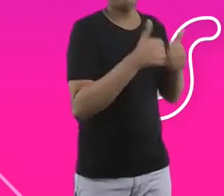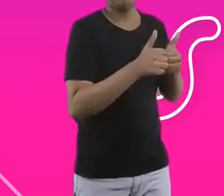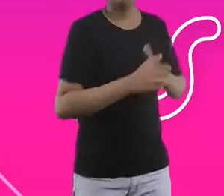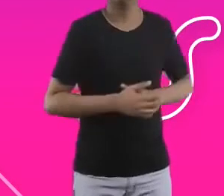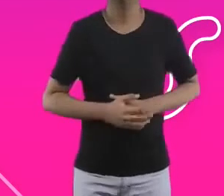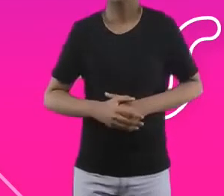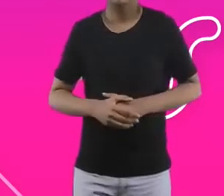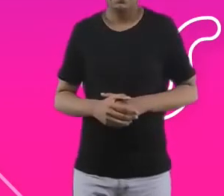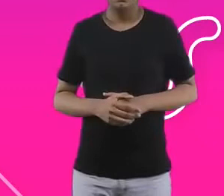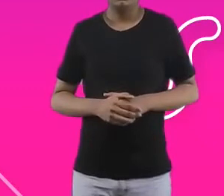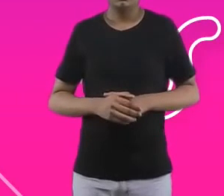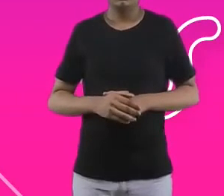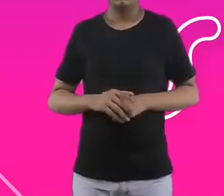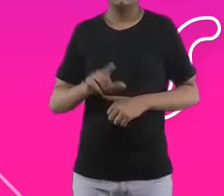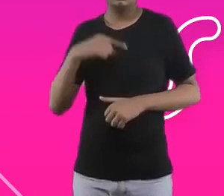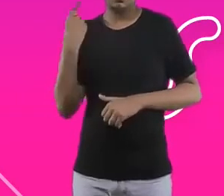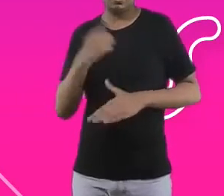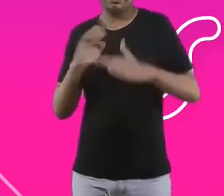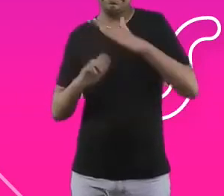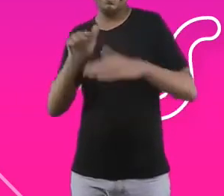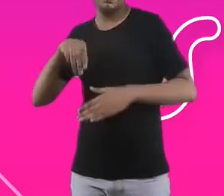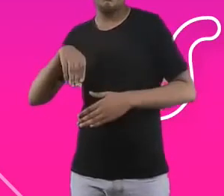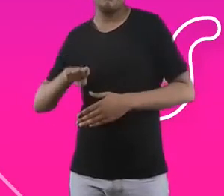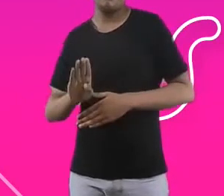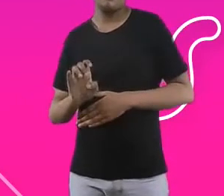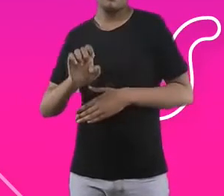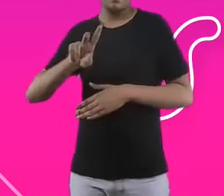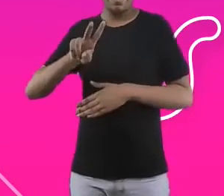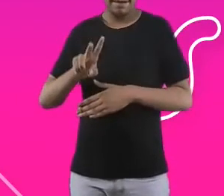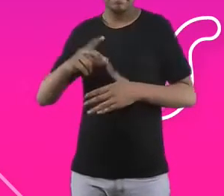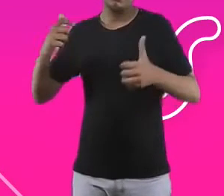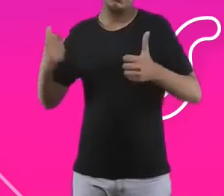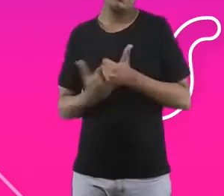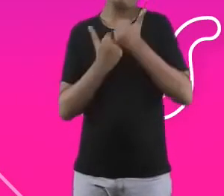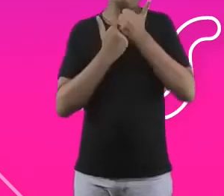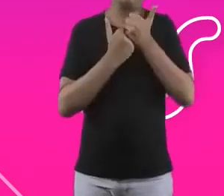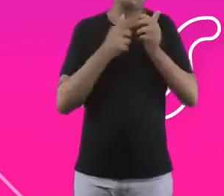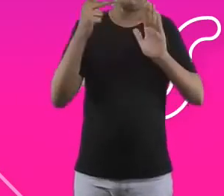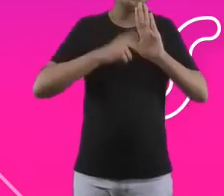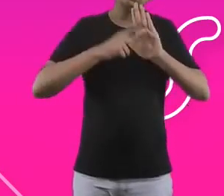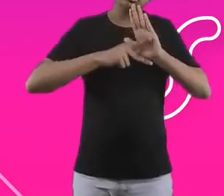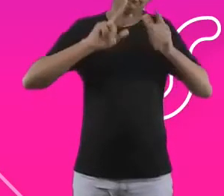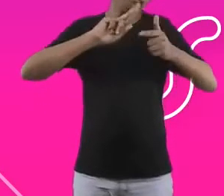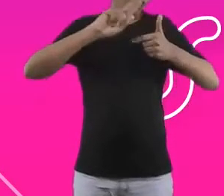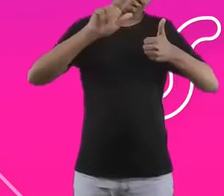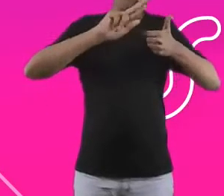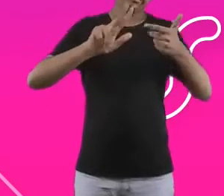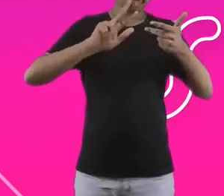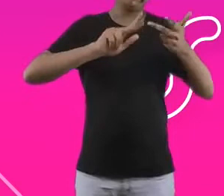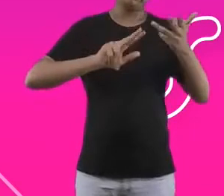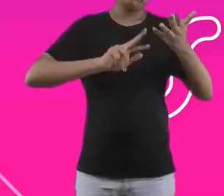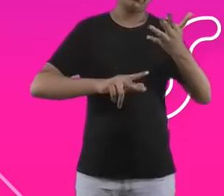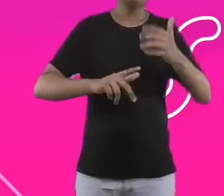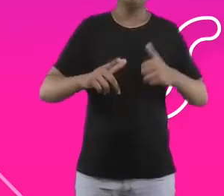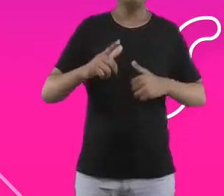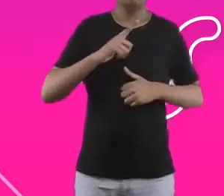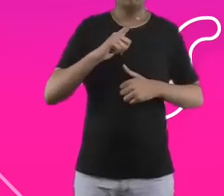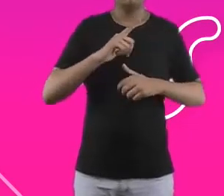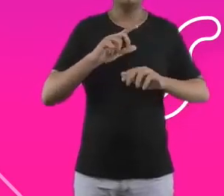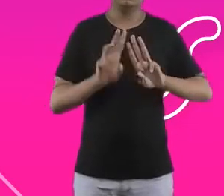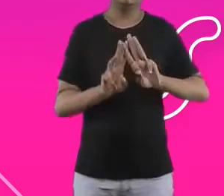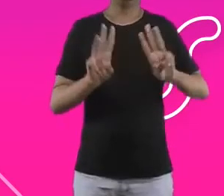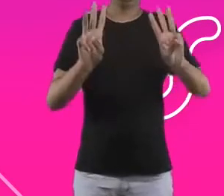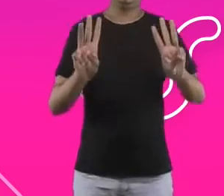diversos projetos, acredito que vocês tenham acompanhado, mas se não, a gente também disponibiliza para vocês essas informações. Mas isso tudo para dizer que